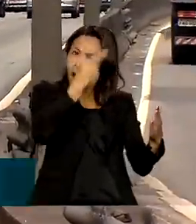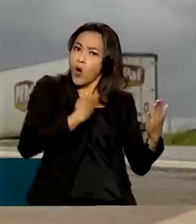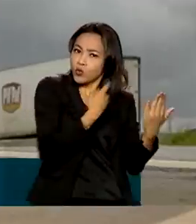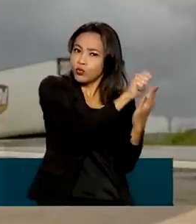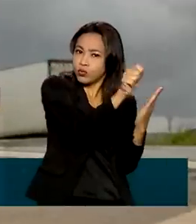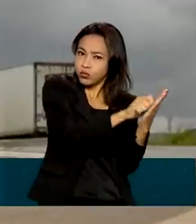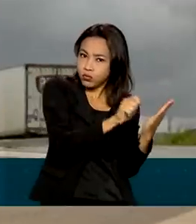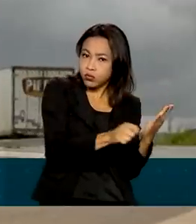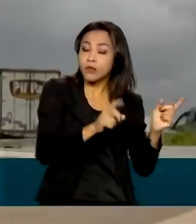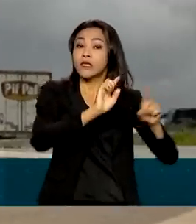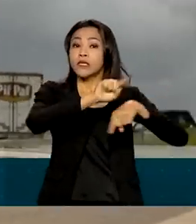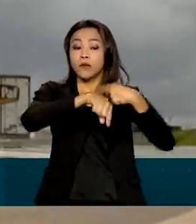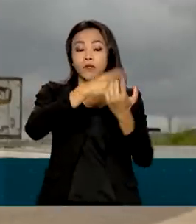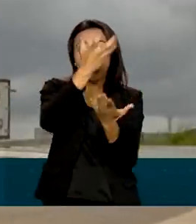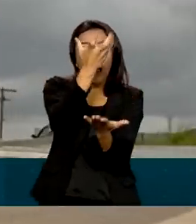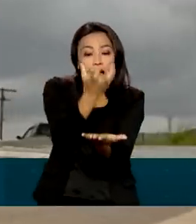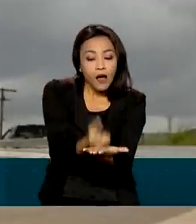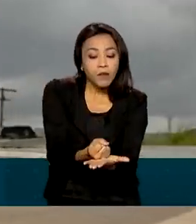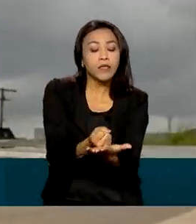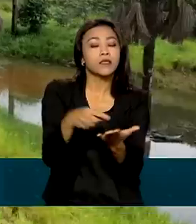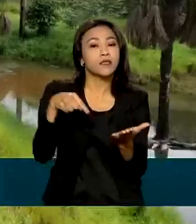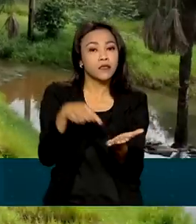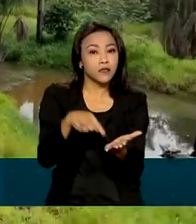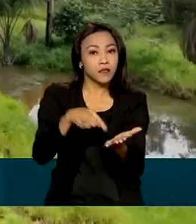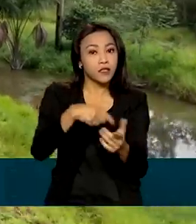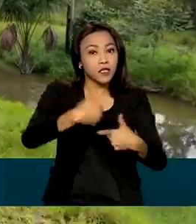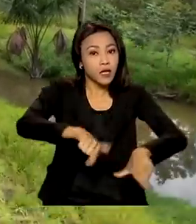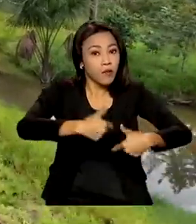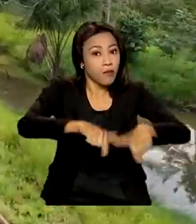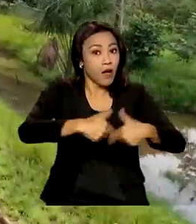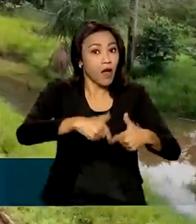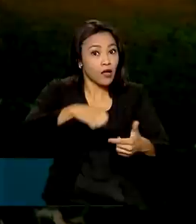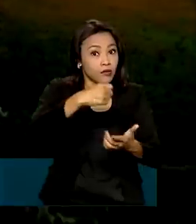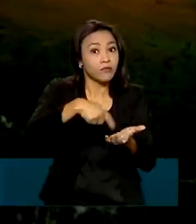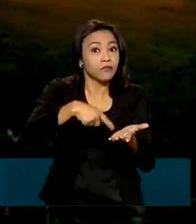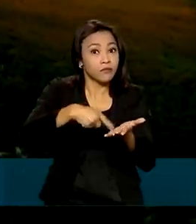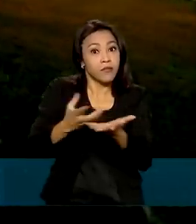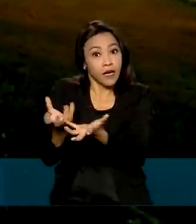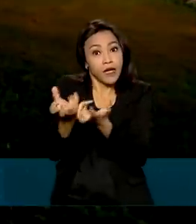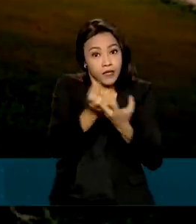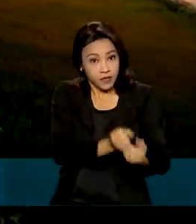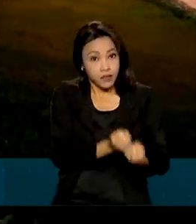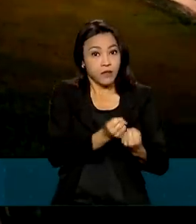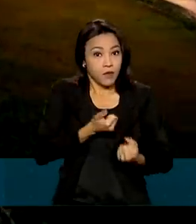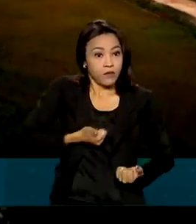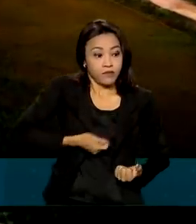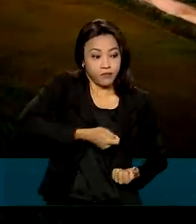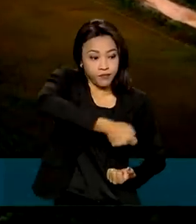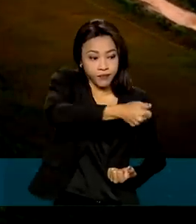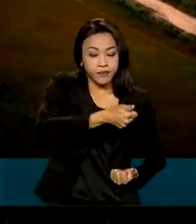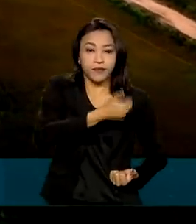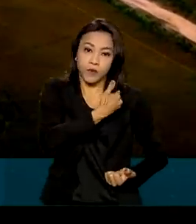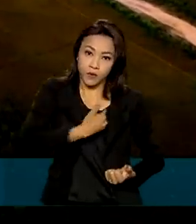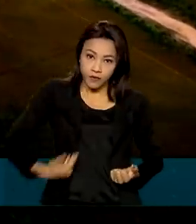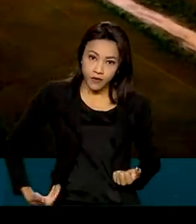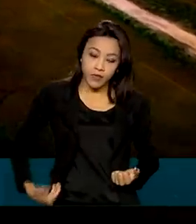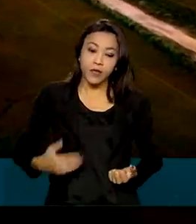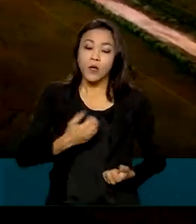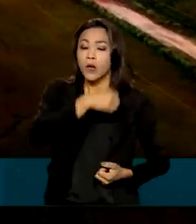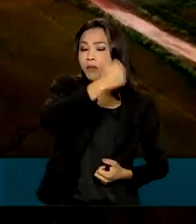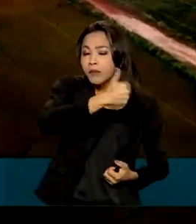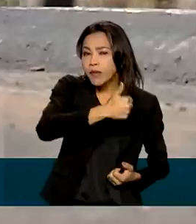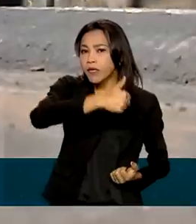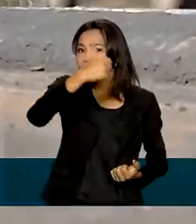baixar o aplicativo da carteira digital de trabalho para ficar apto para receber o benefício. E o pagamento da primeira e segunda